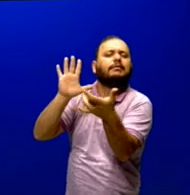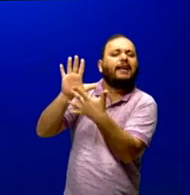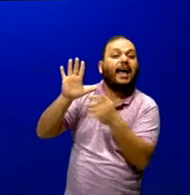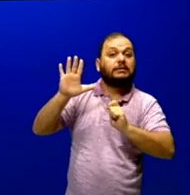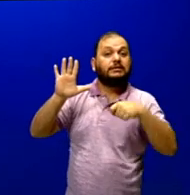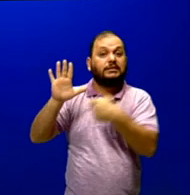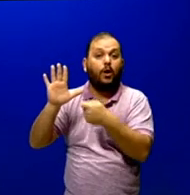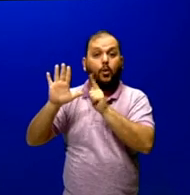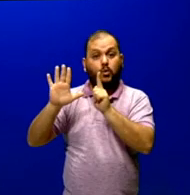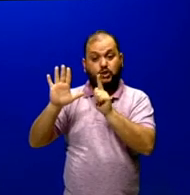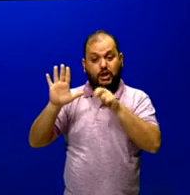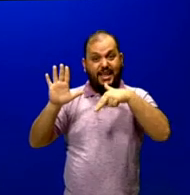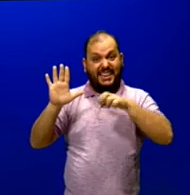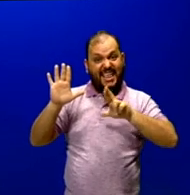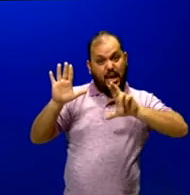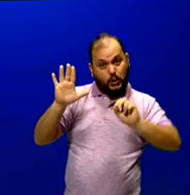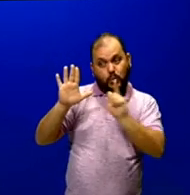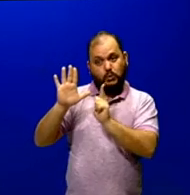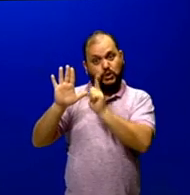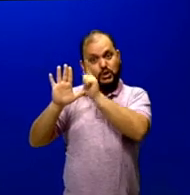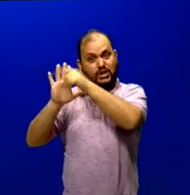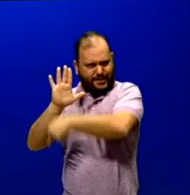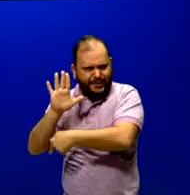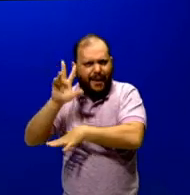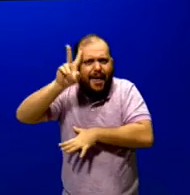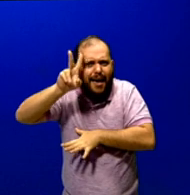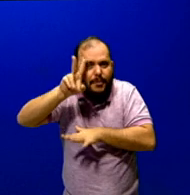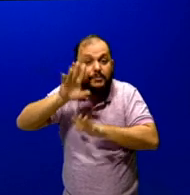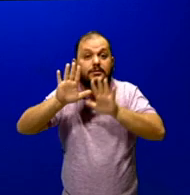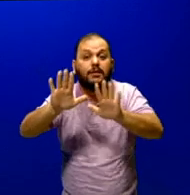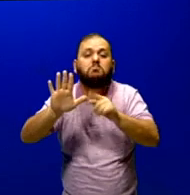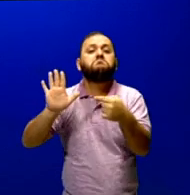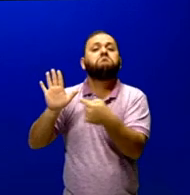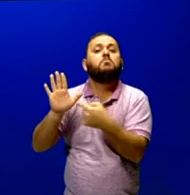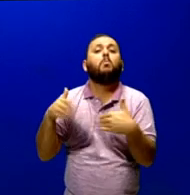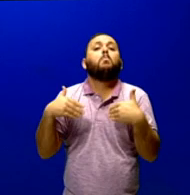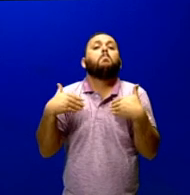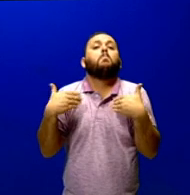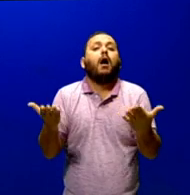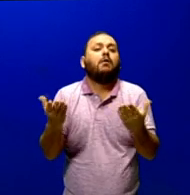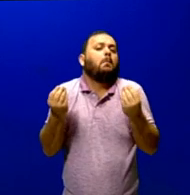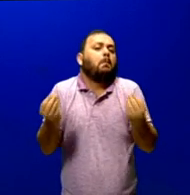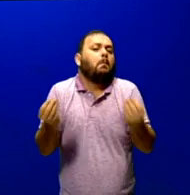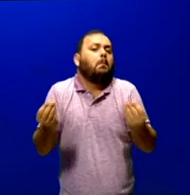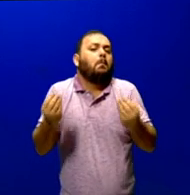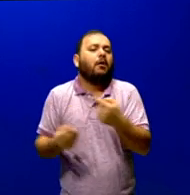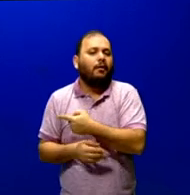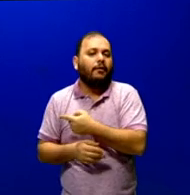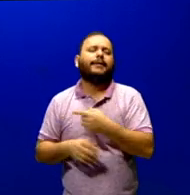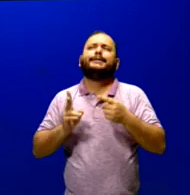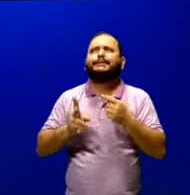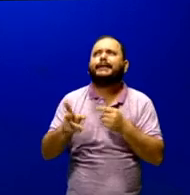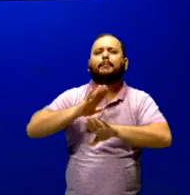vimos? Que um dos objetivos da carta de leitor é fazer uma crítica,